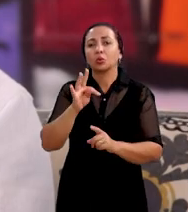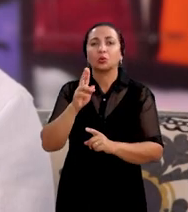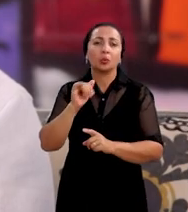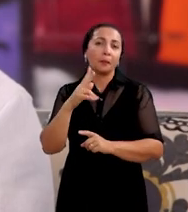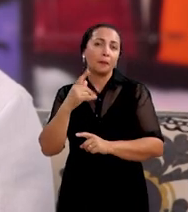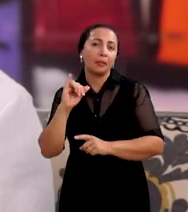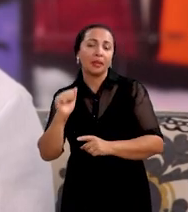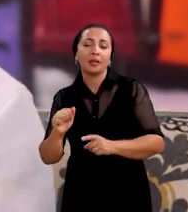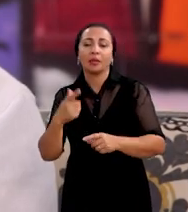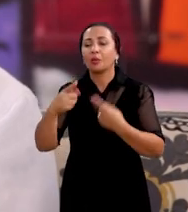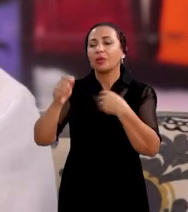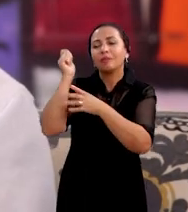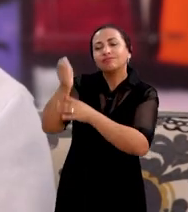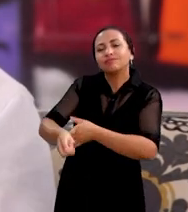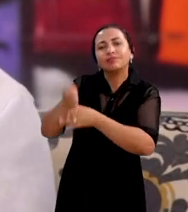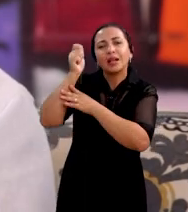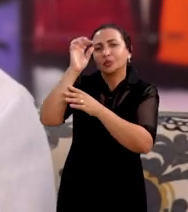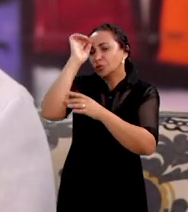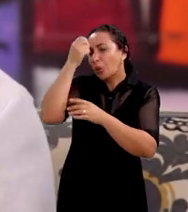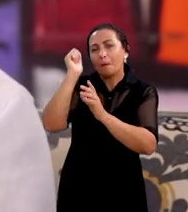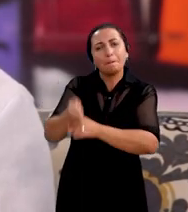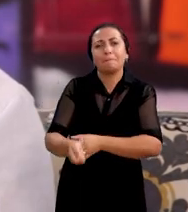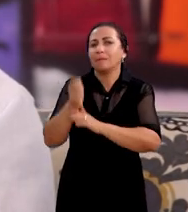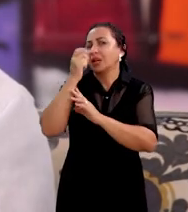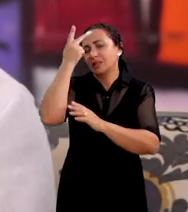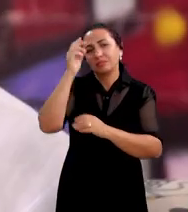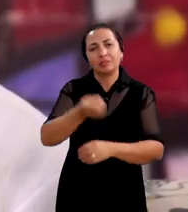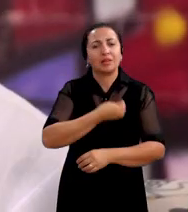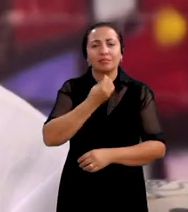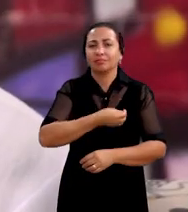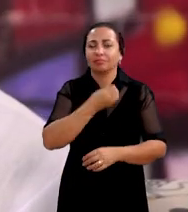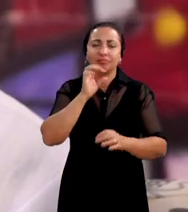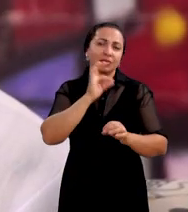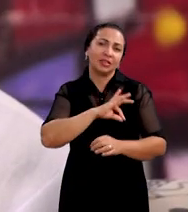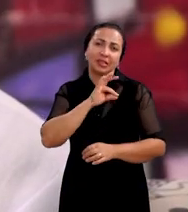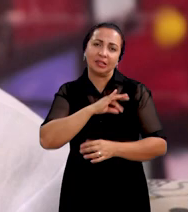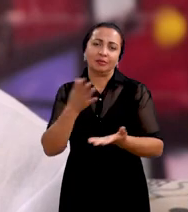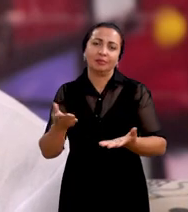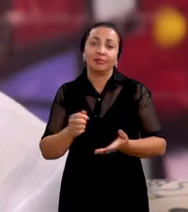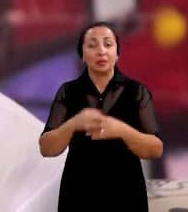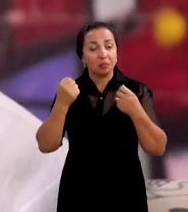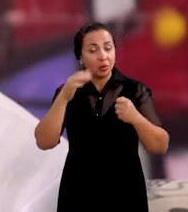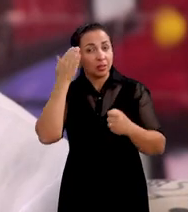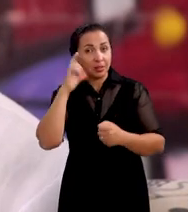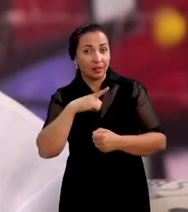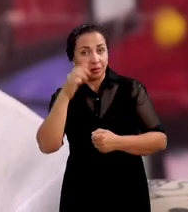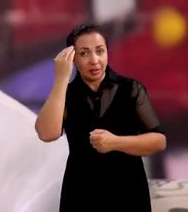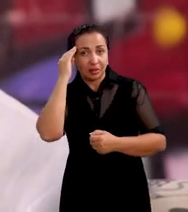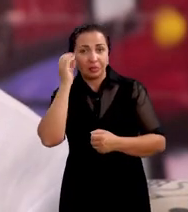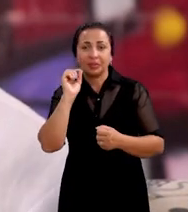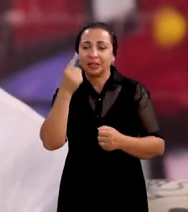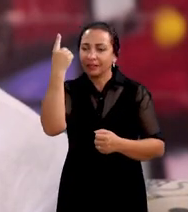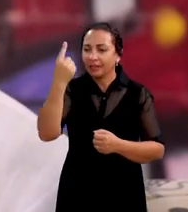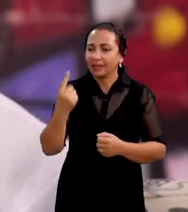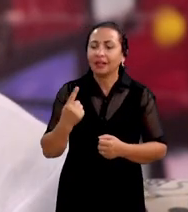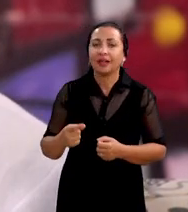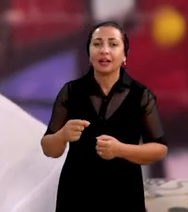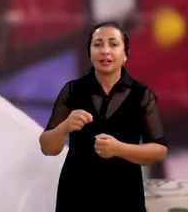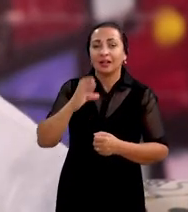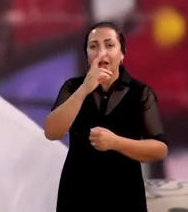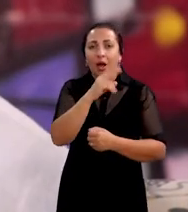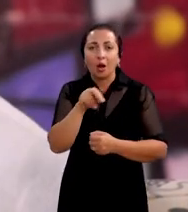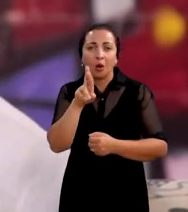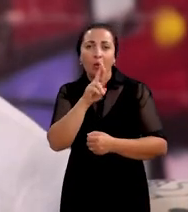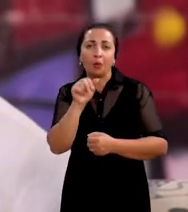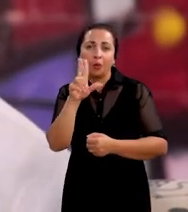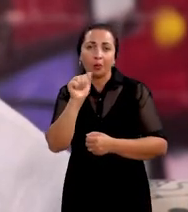Itupitá, a não ser a pesca. É uma comunidade ainda muito carente, você pode ter uma noção, porque cada curral